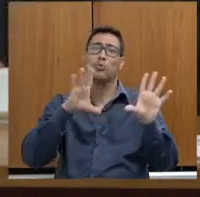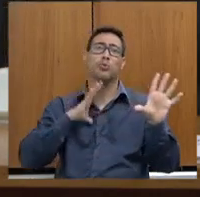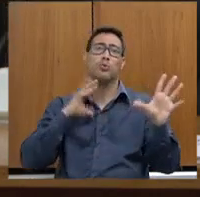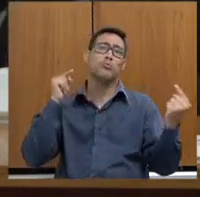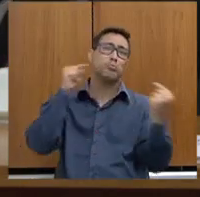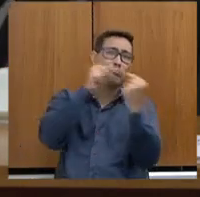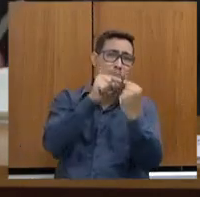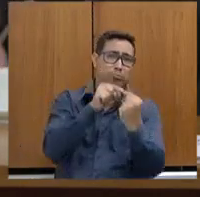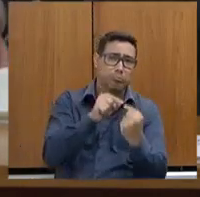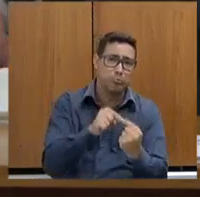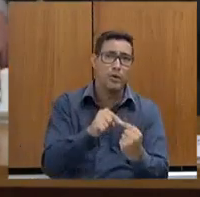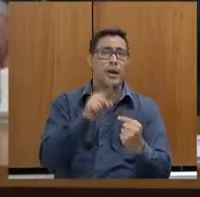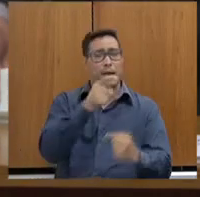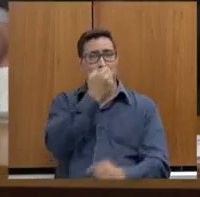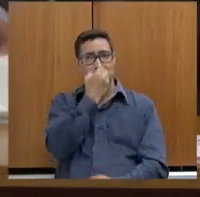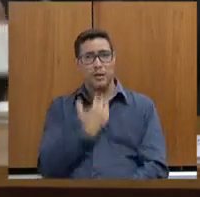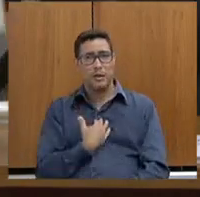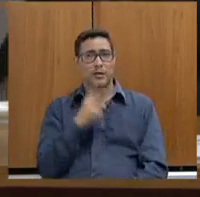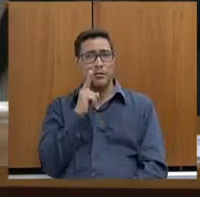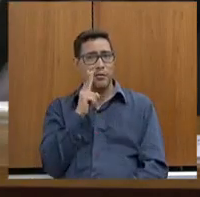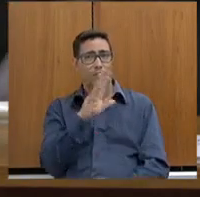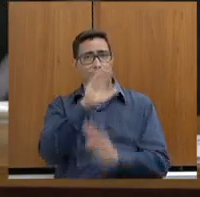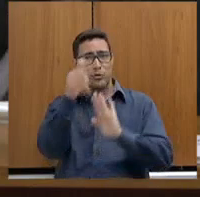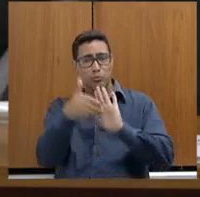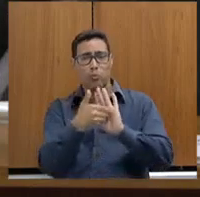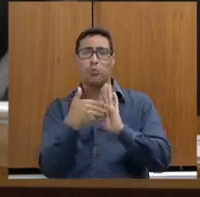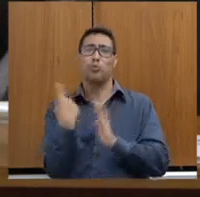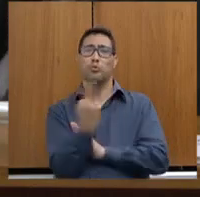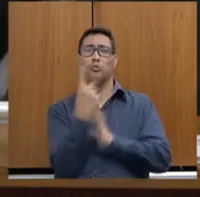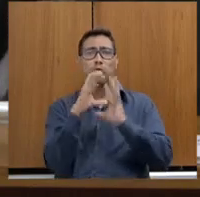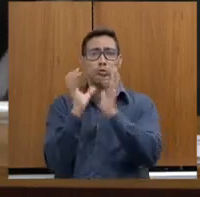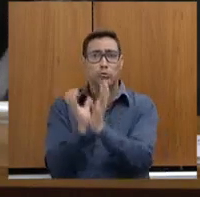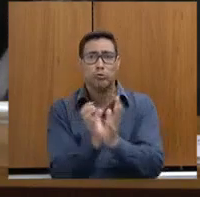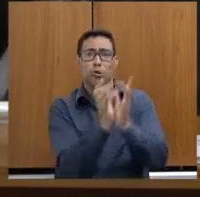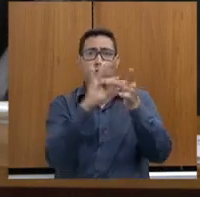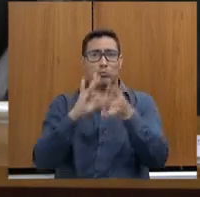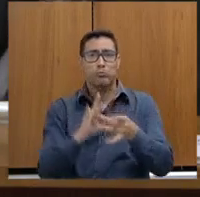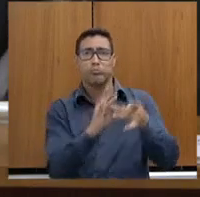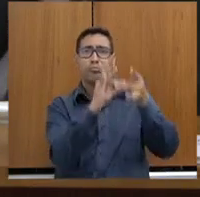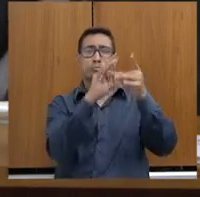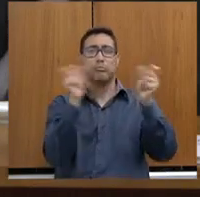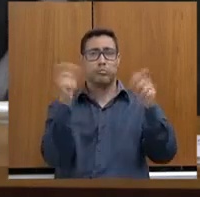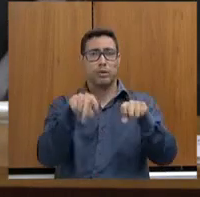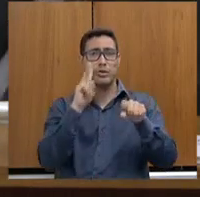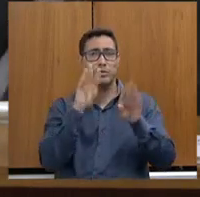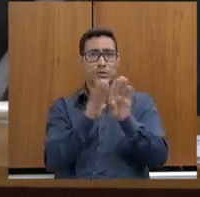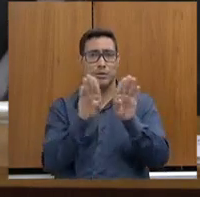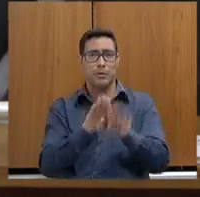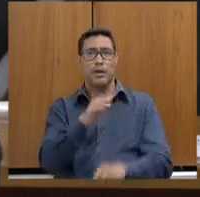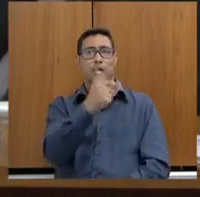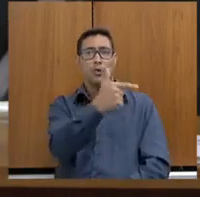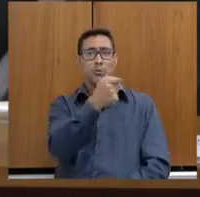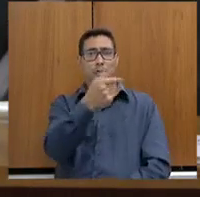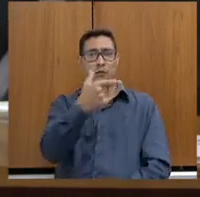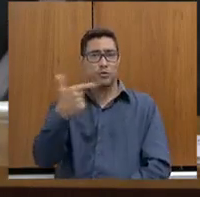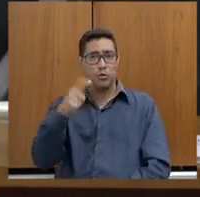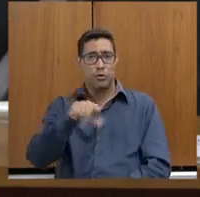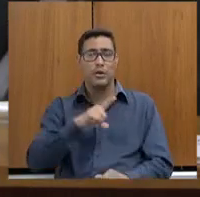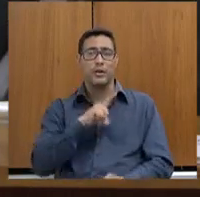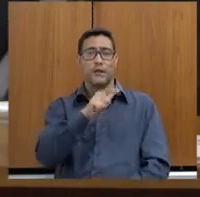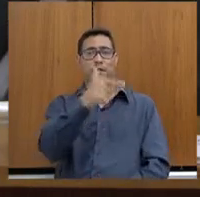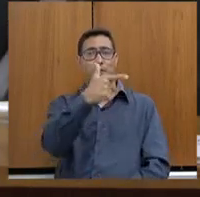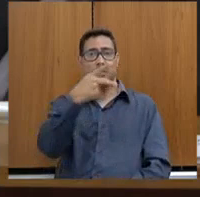pista. Então, é bacana você olhar e ver todas essas forças unidas, integradas, irmanadas. Nós tivemos em 2022 27 operações.